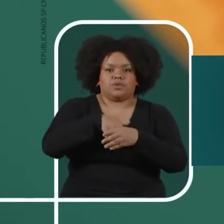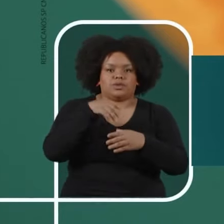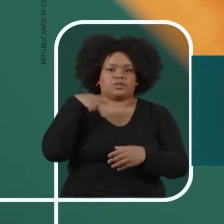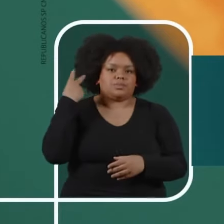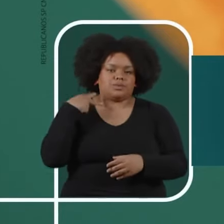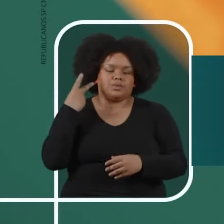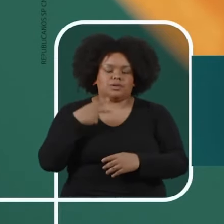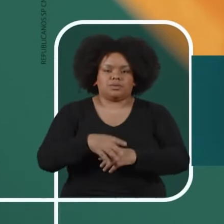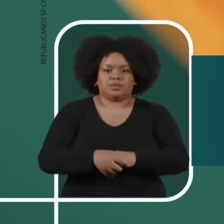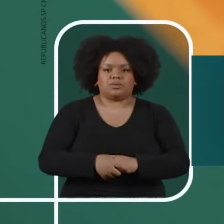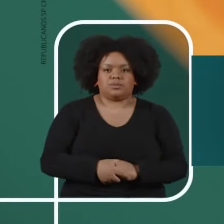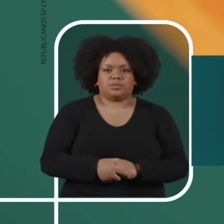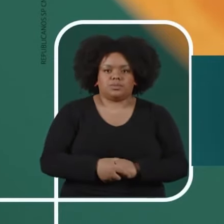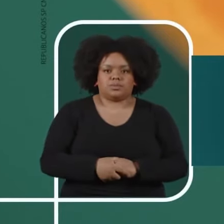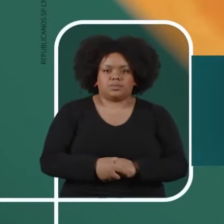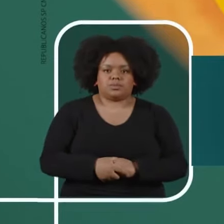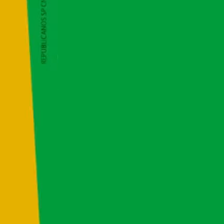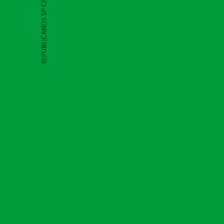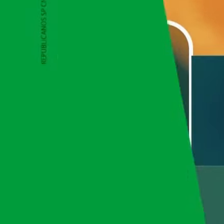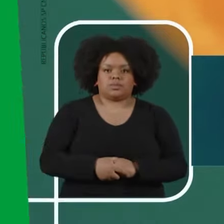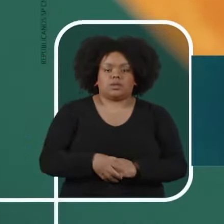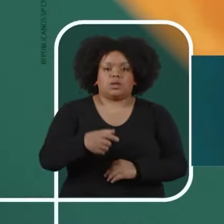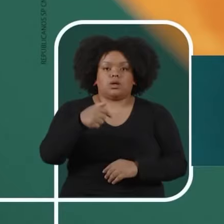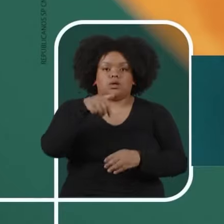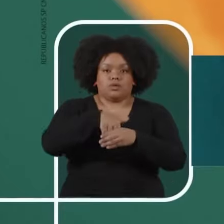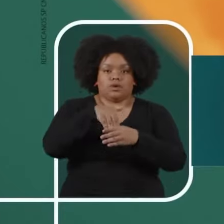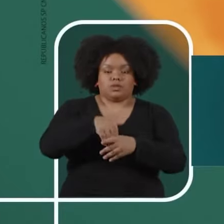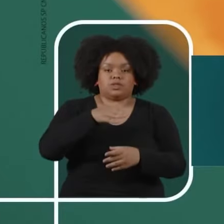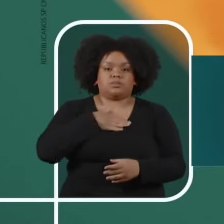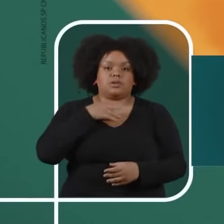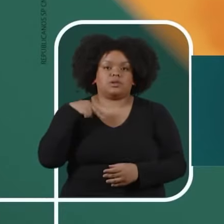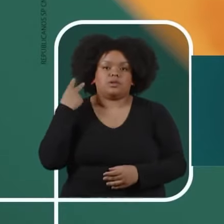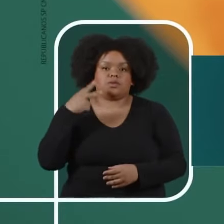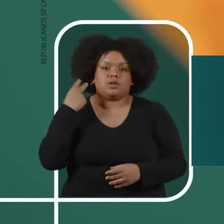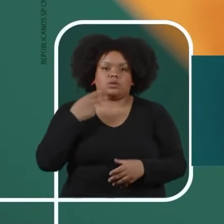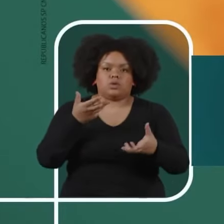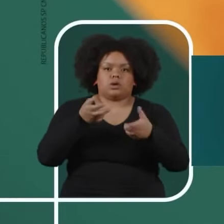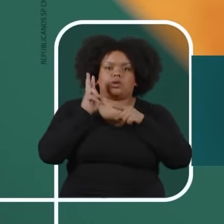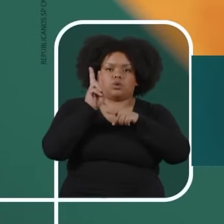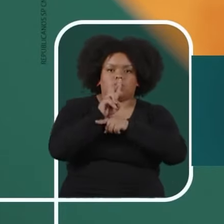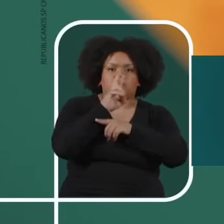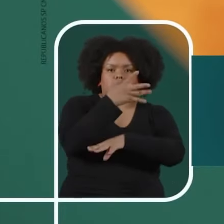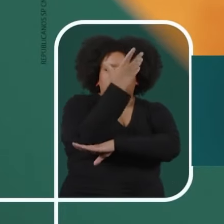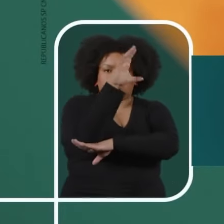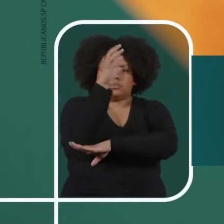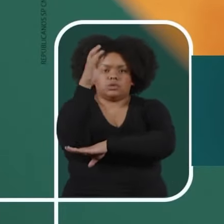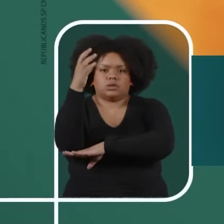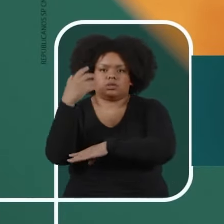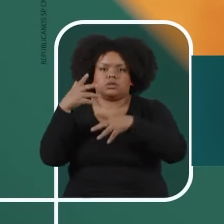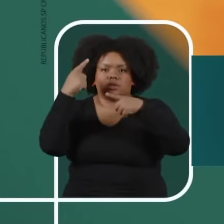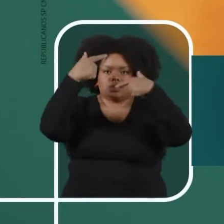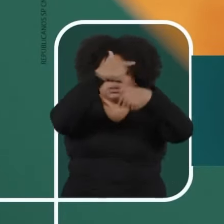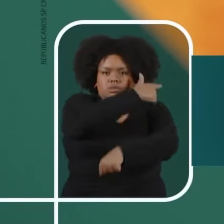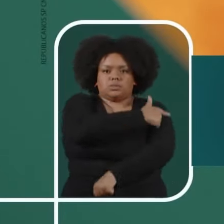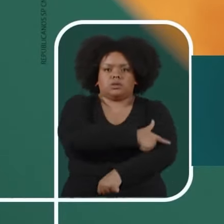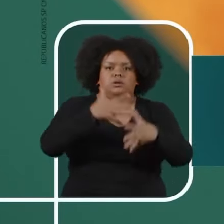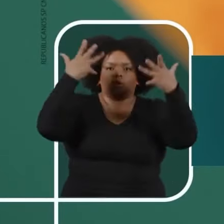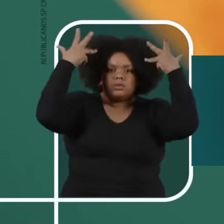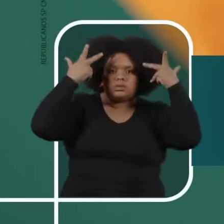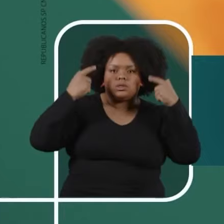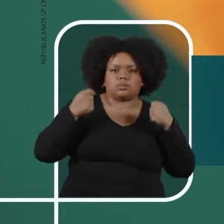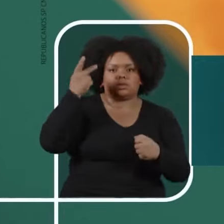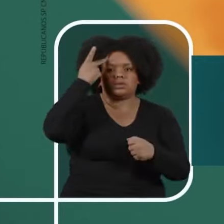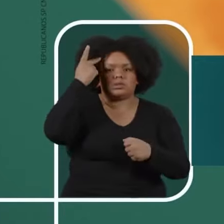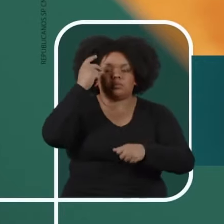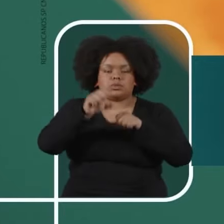minha candidata 10-550. Sou a Zony 10-333. Meu lema é cuidar do meio ambiente e respeitar os animais,